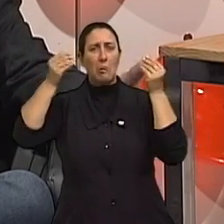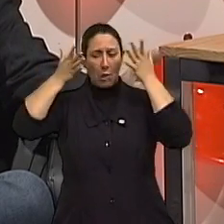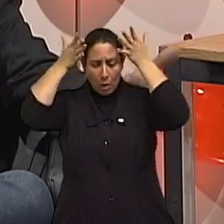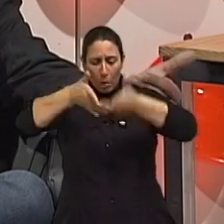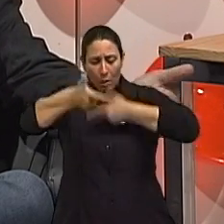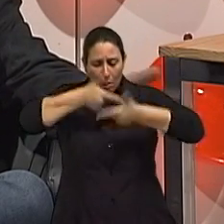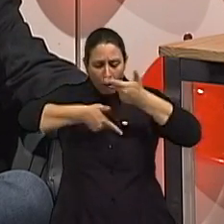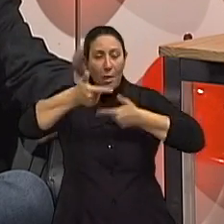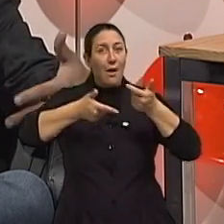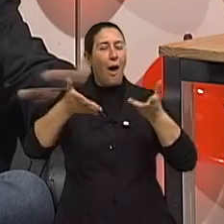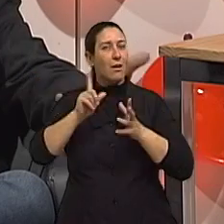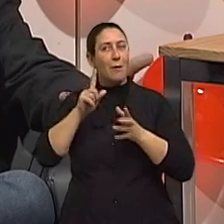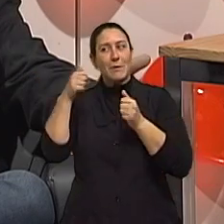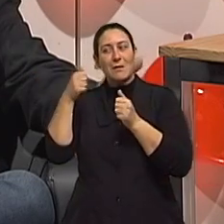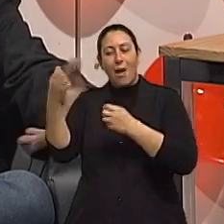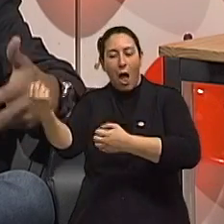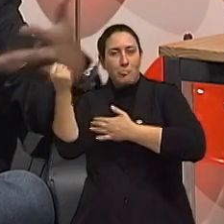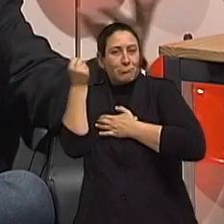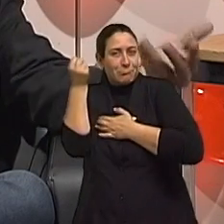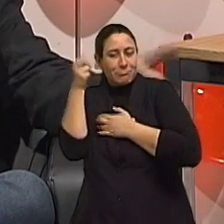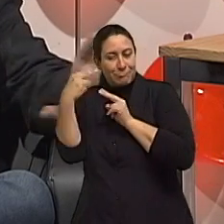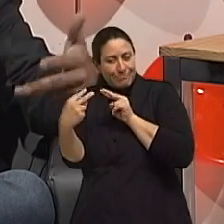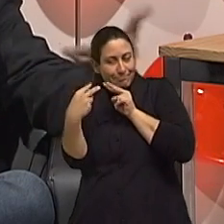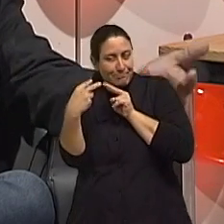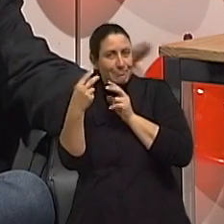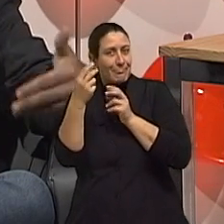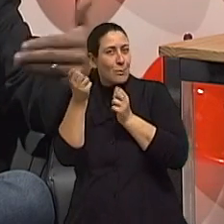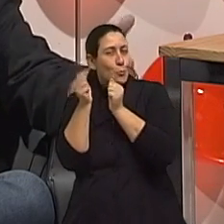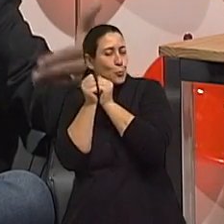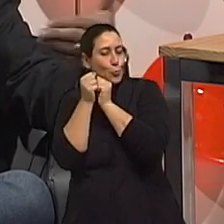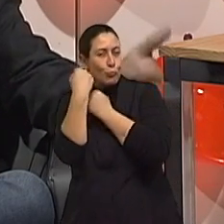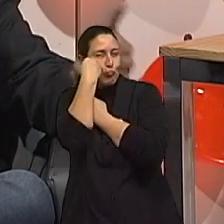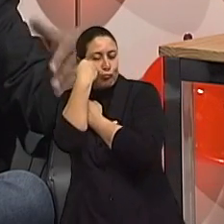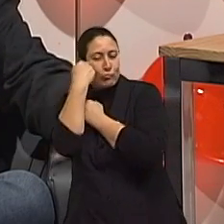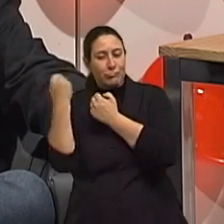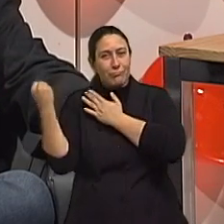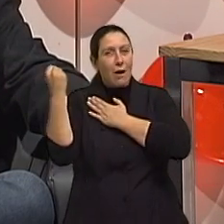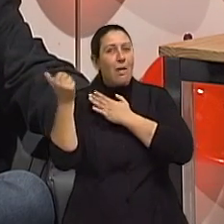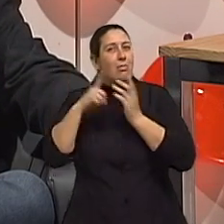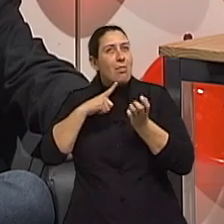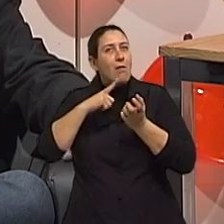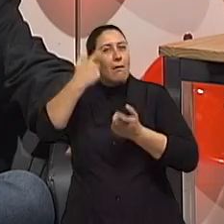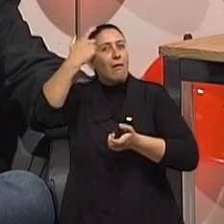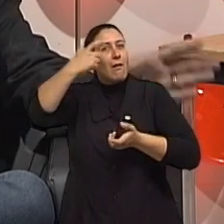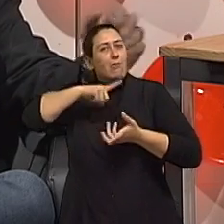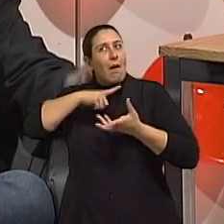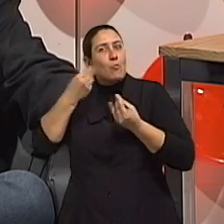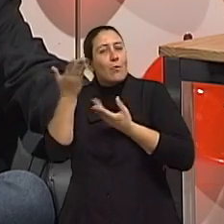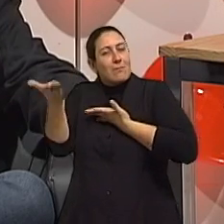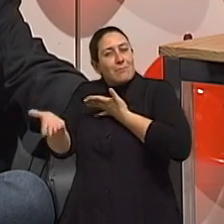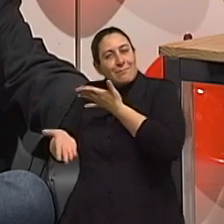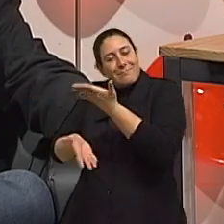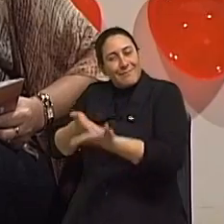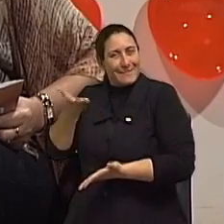tem que parar para dançar junto, dançar colado, e isso eu acho que é de um charme e de uma elegância tremenda e contribui